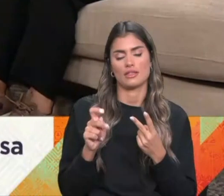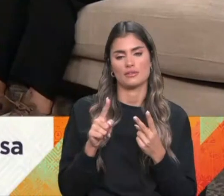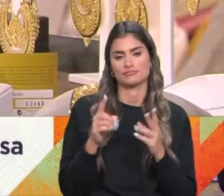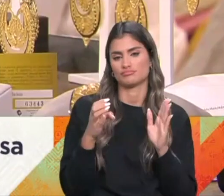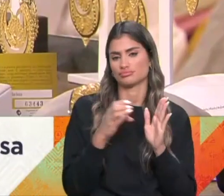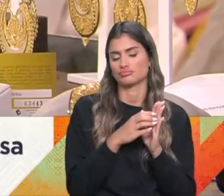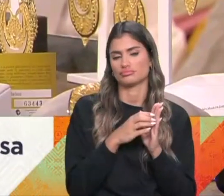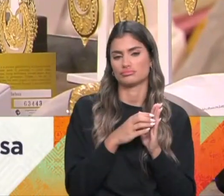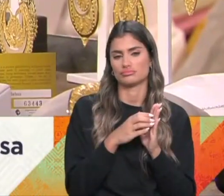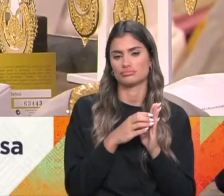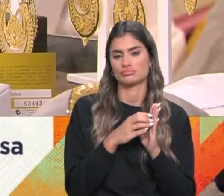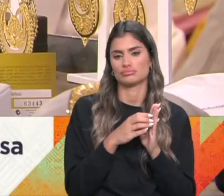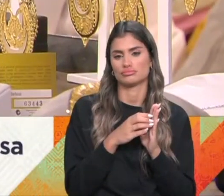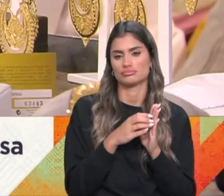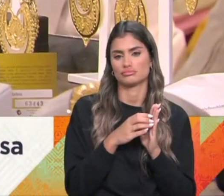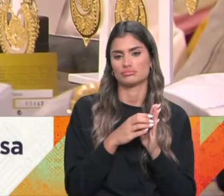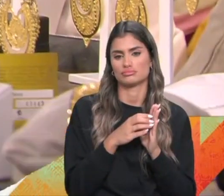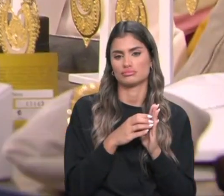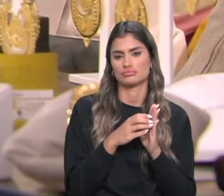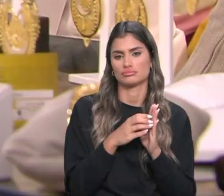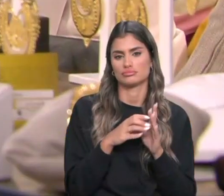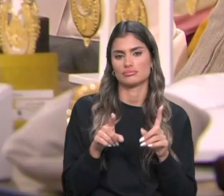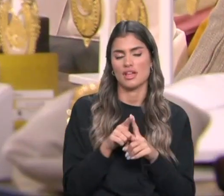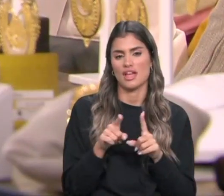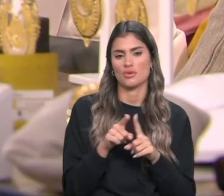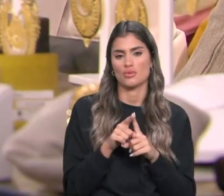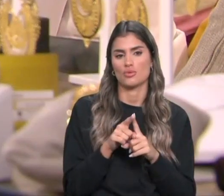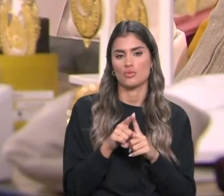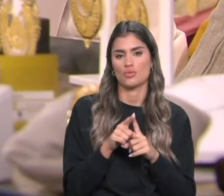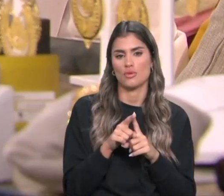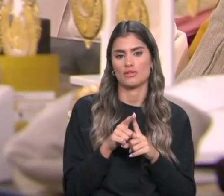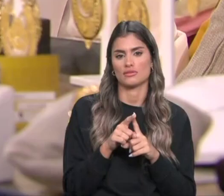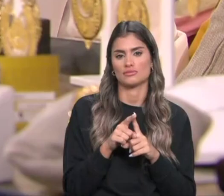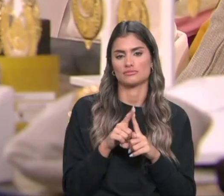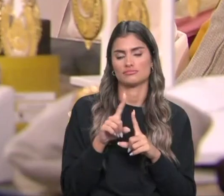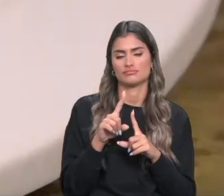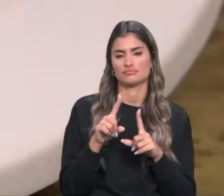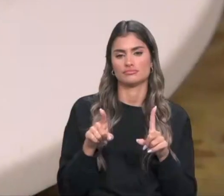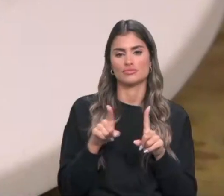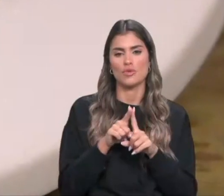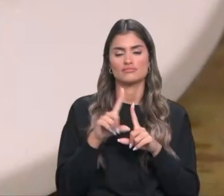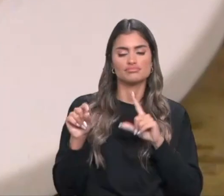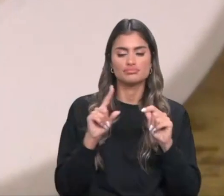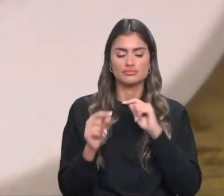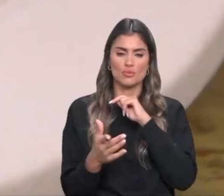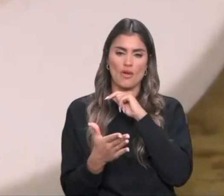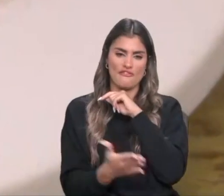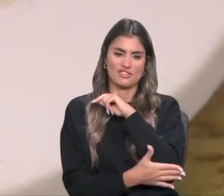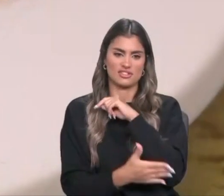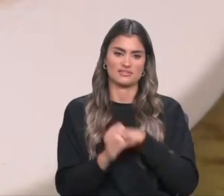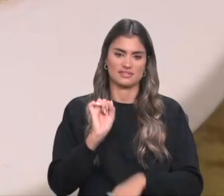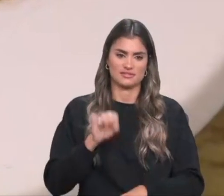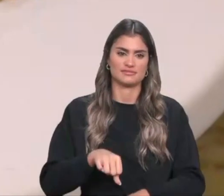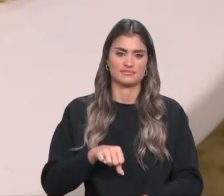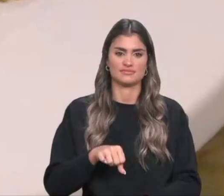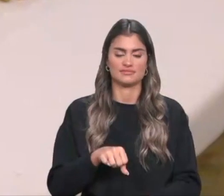da... É quase como um espanto de espíritos. Claro. Portanto, são peças que carregam muito simbolismo e muita história. E as pessoas, quando